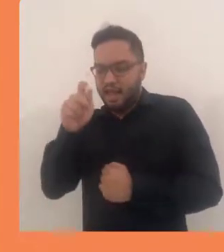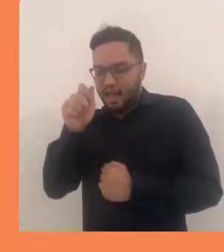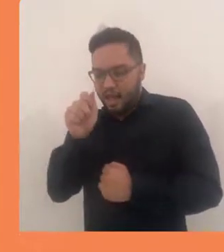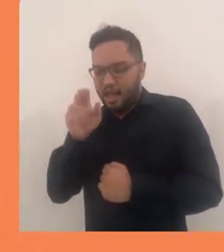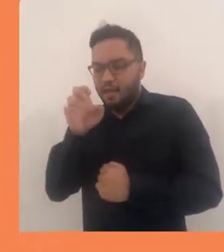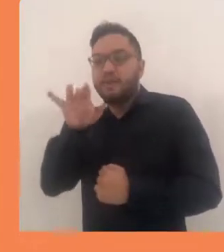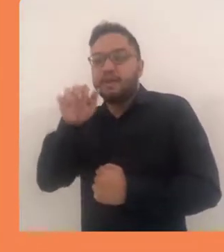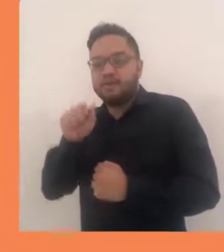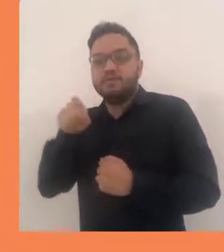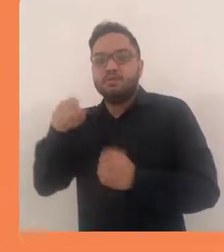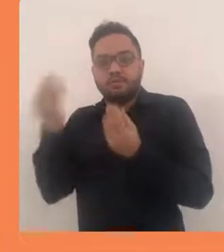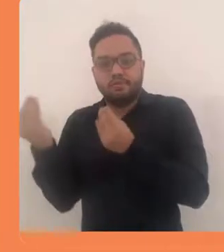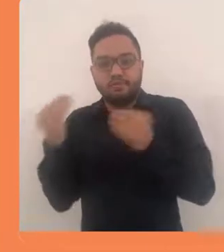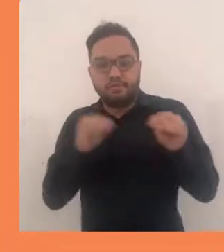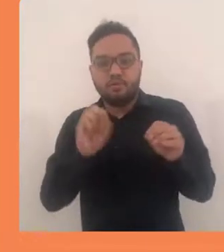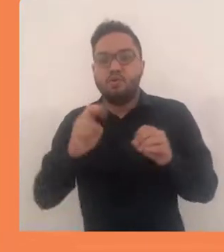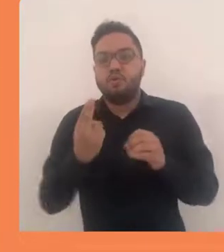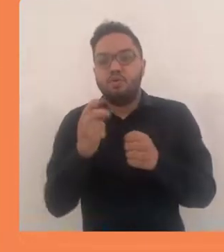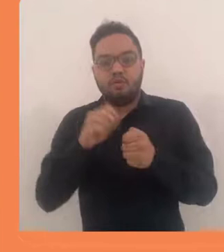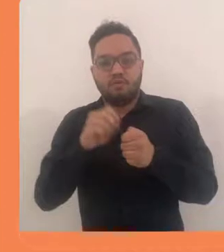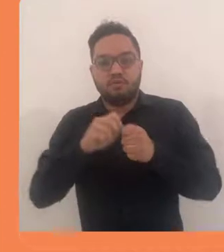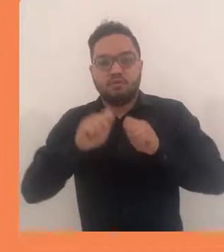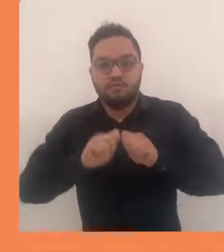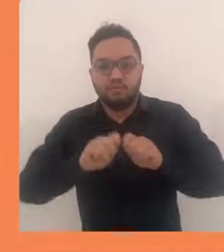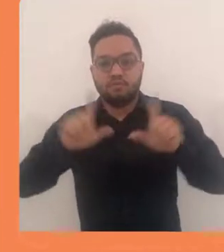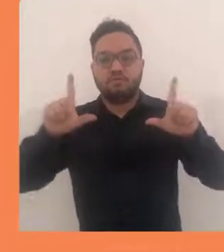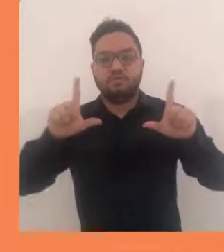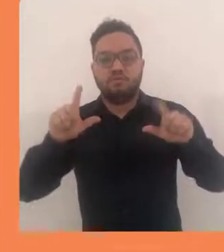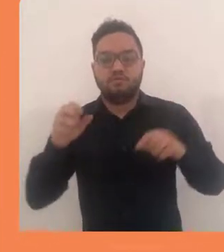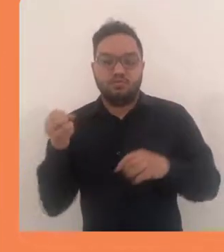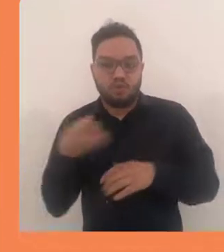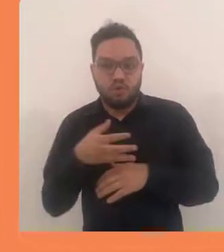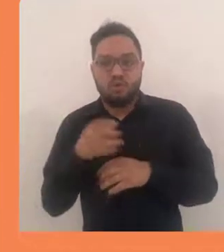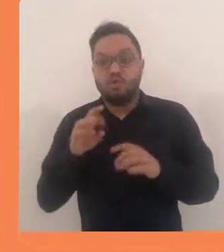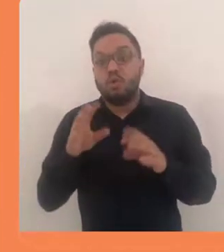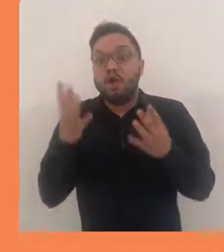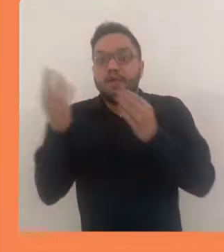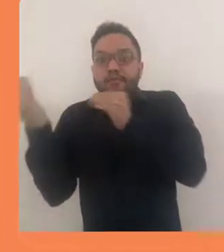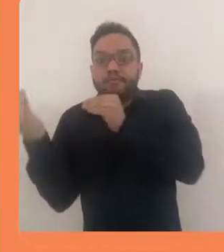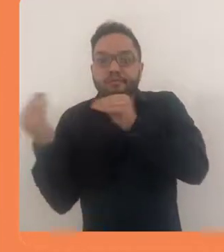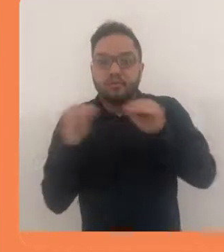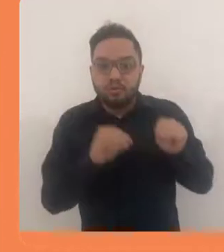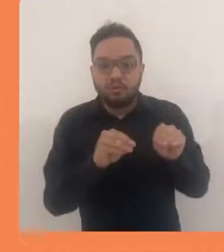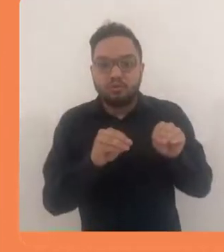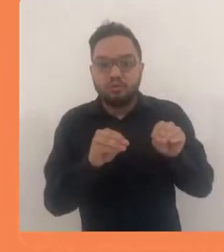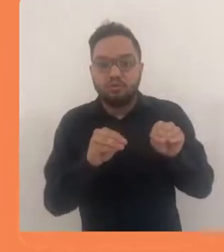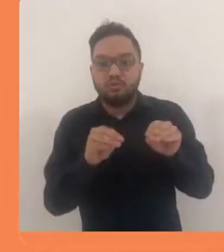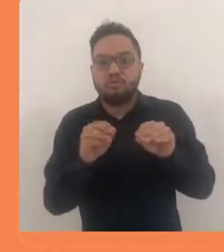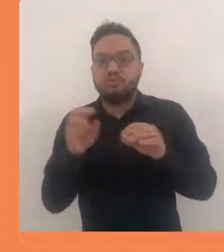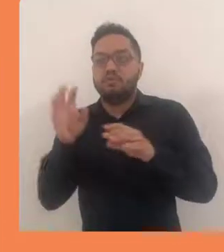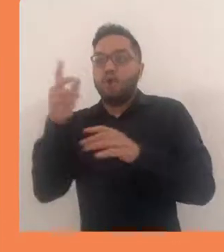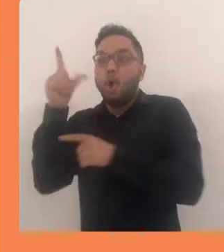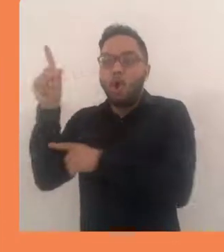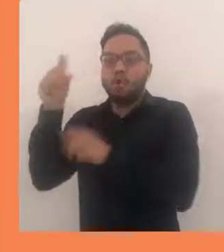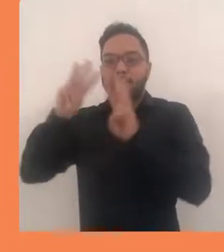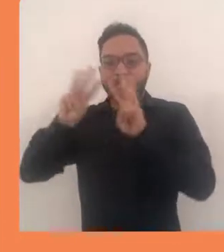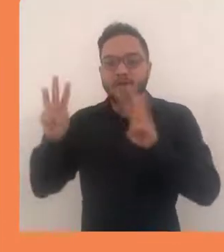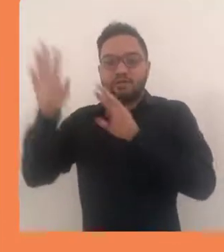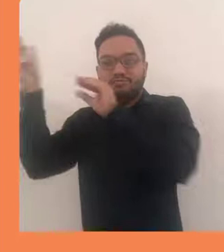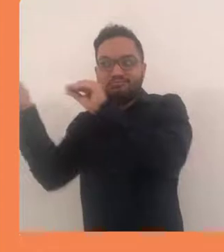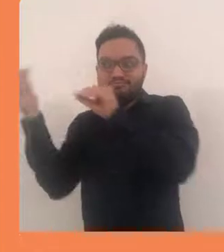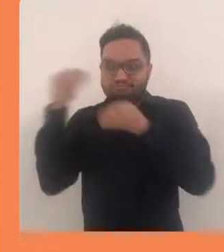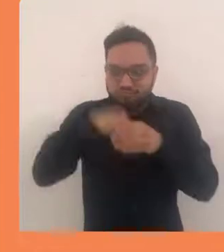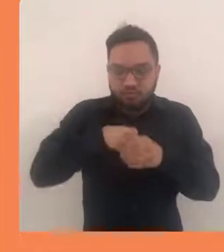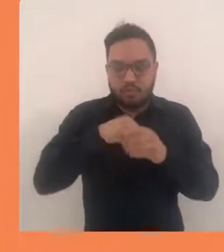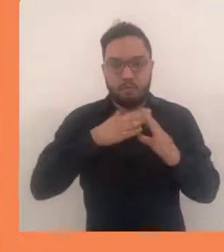Em aparência, você pode incorporar ou fazer ela abrir em uma página nova. Então o que eu quero é incorporar, é colocar essa